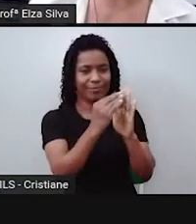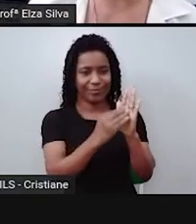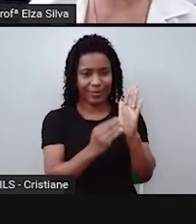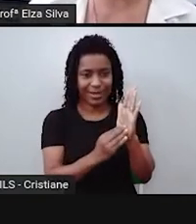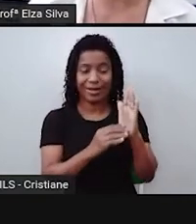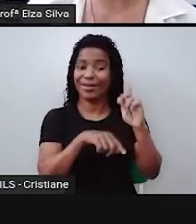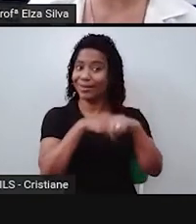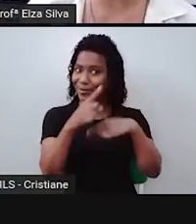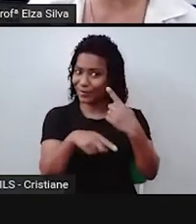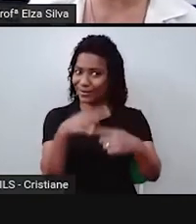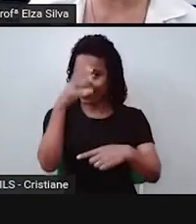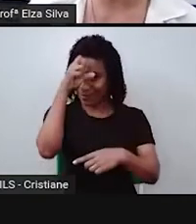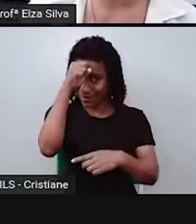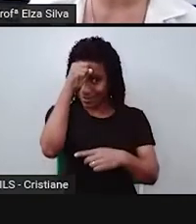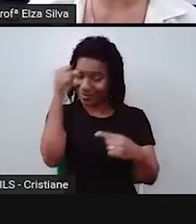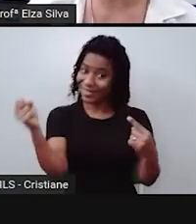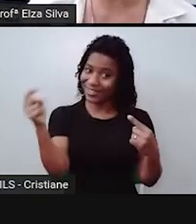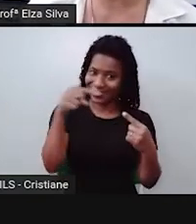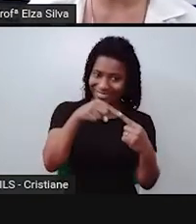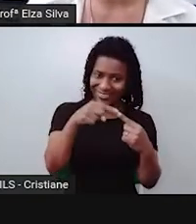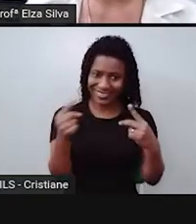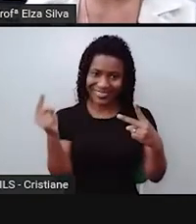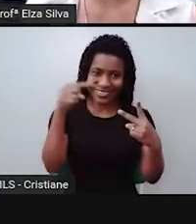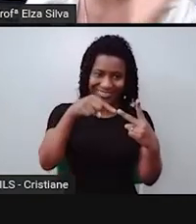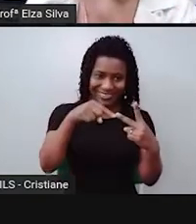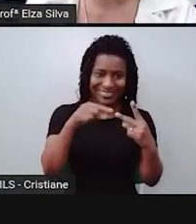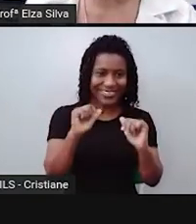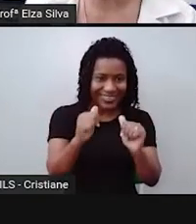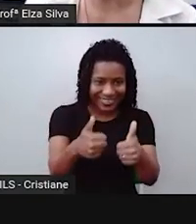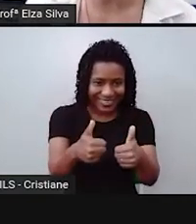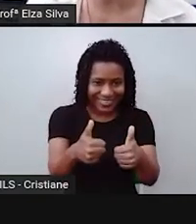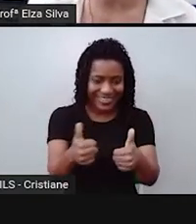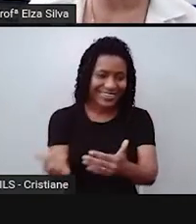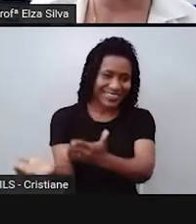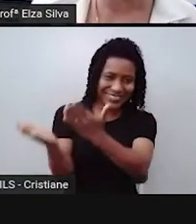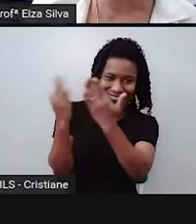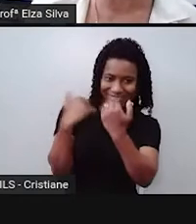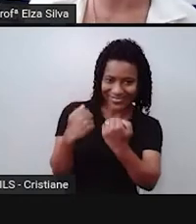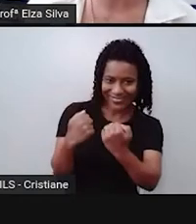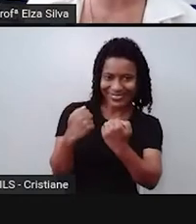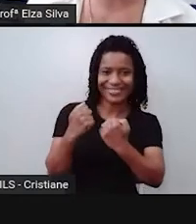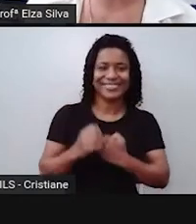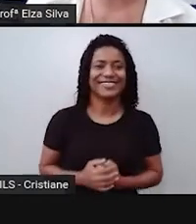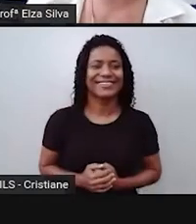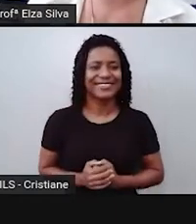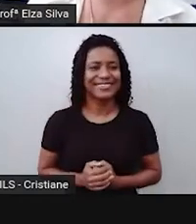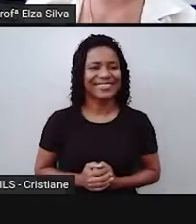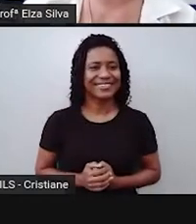conhecimento no decorrer da aula. Ok? Let's go together. Vamos juntos.